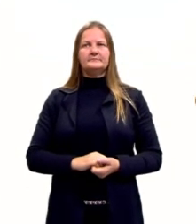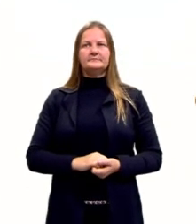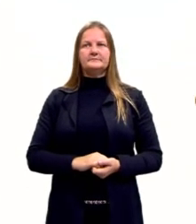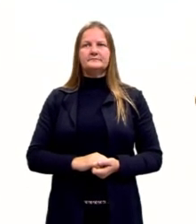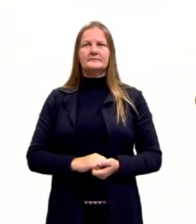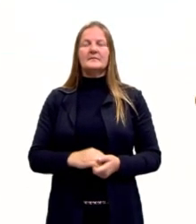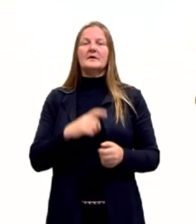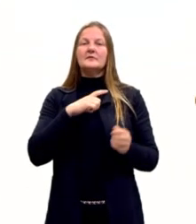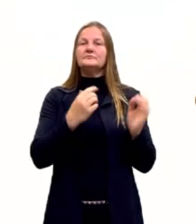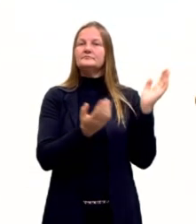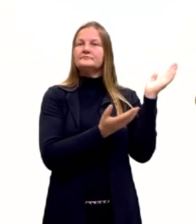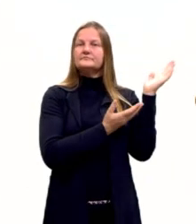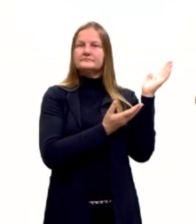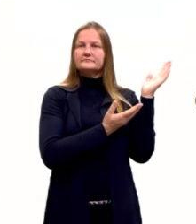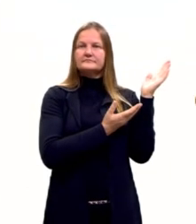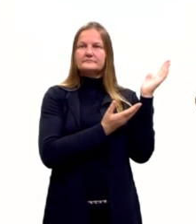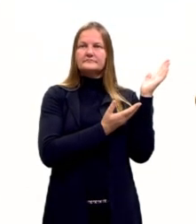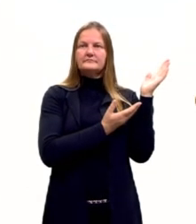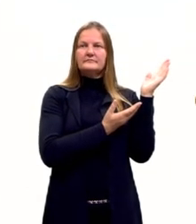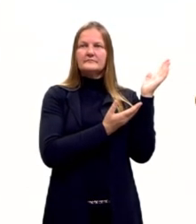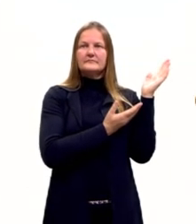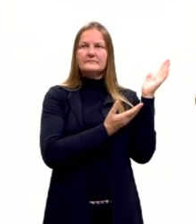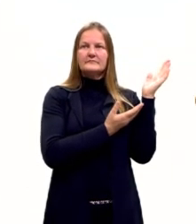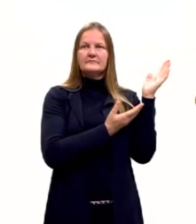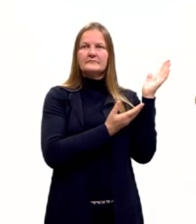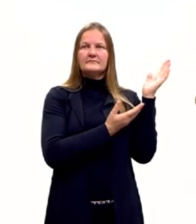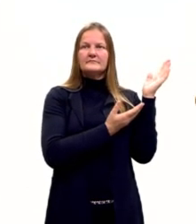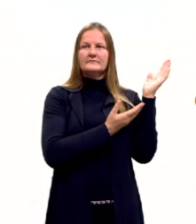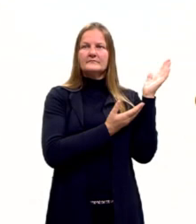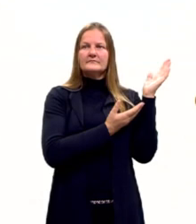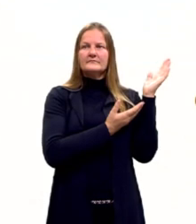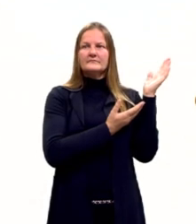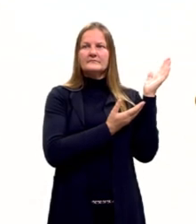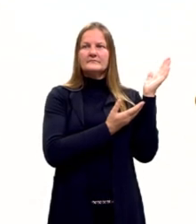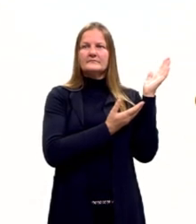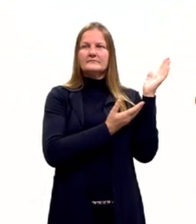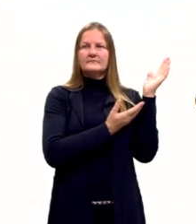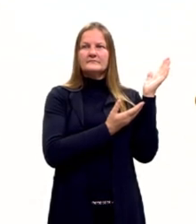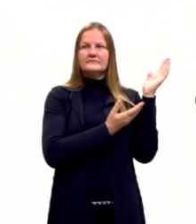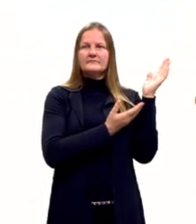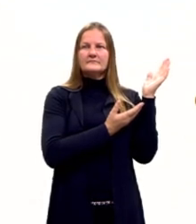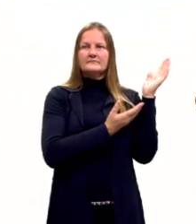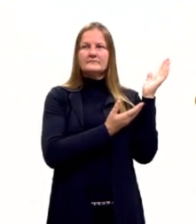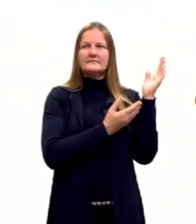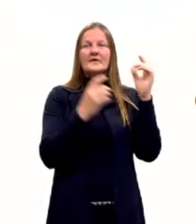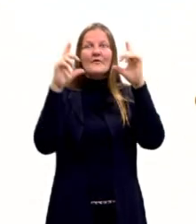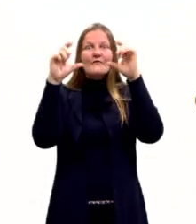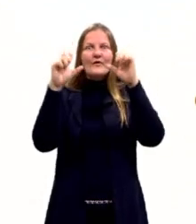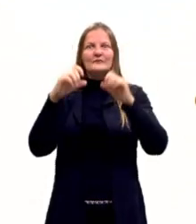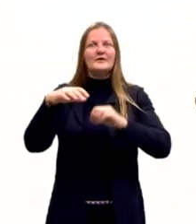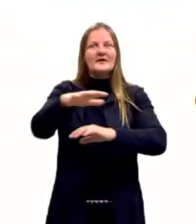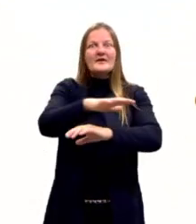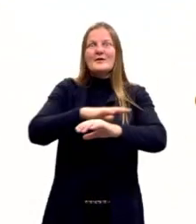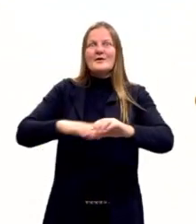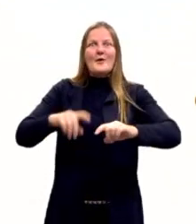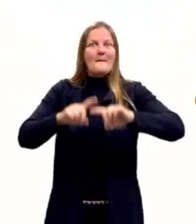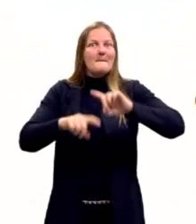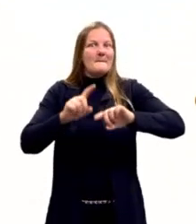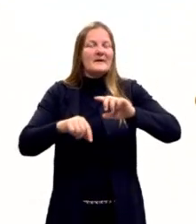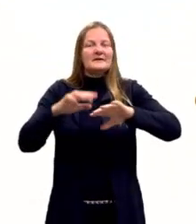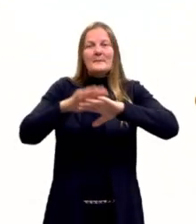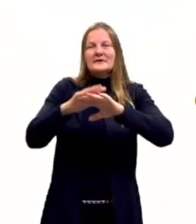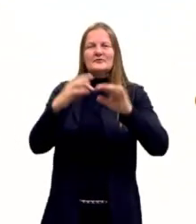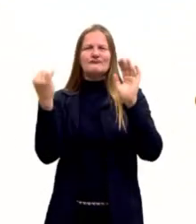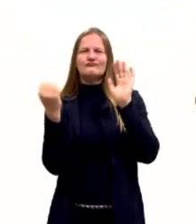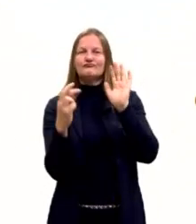Aqui, então, nós temos a imagem de Pitágoras, rodeado, então, de objetos que representam a matemática, a